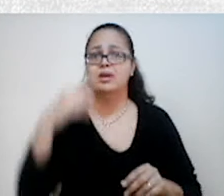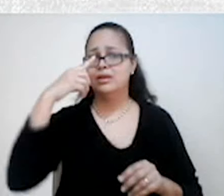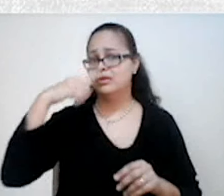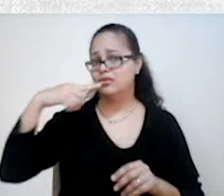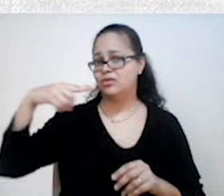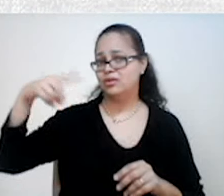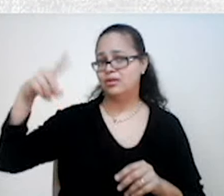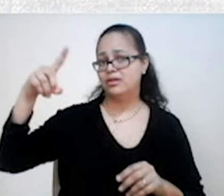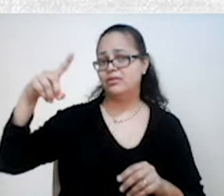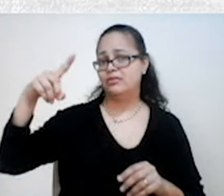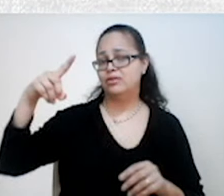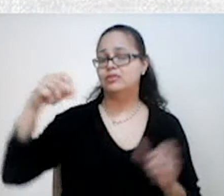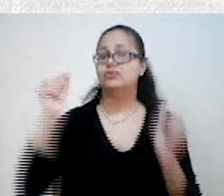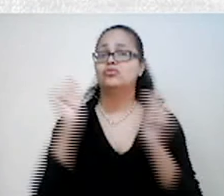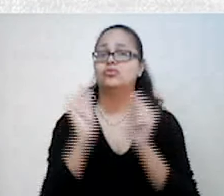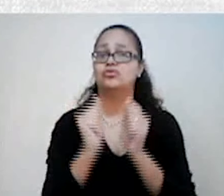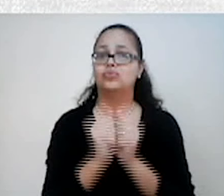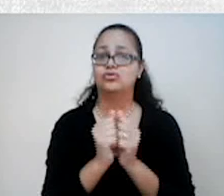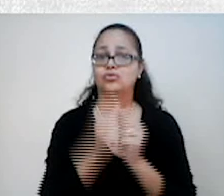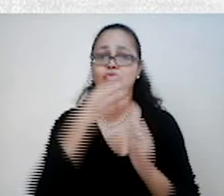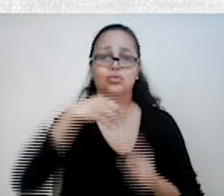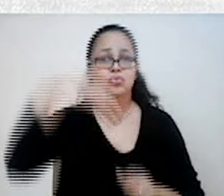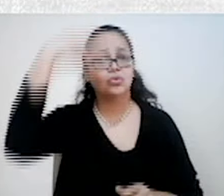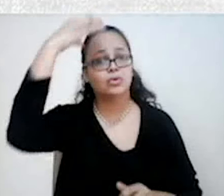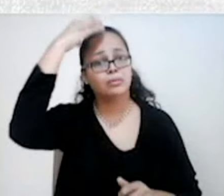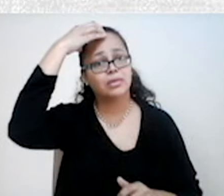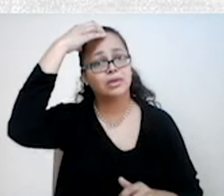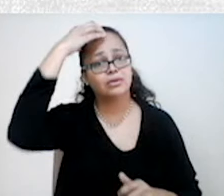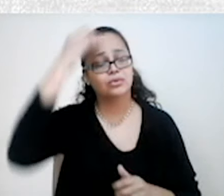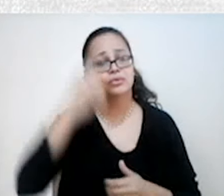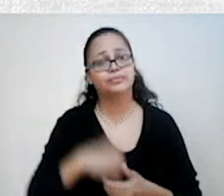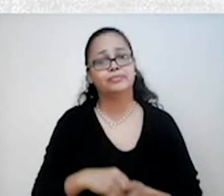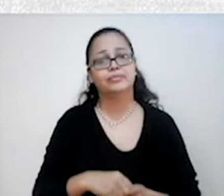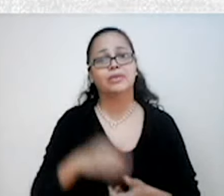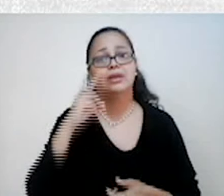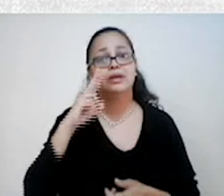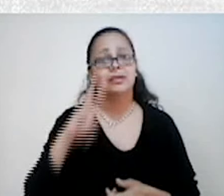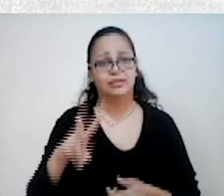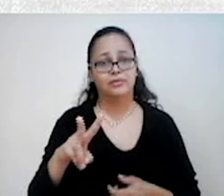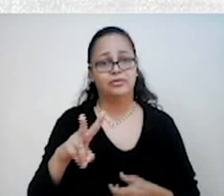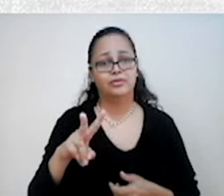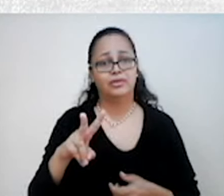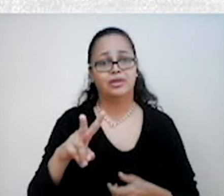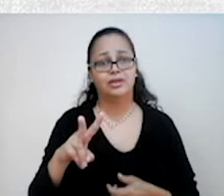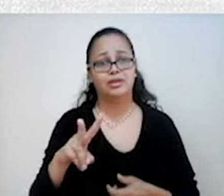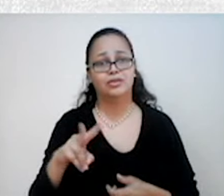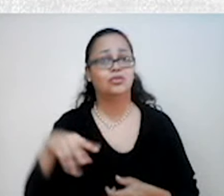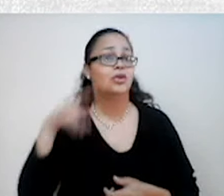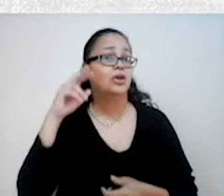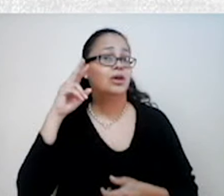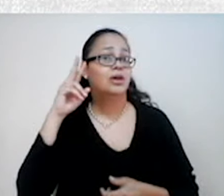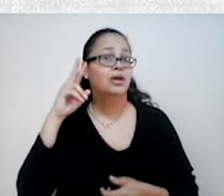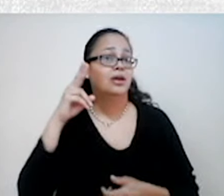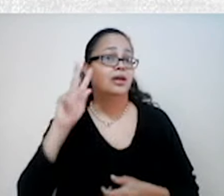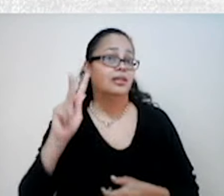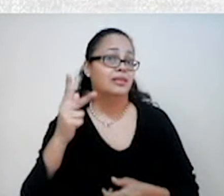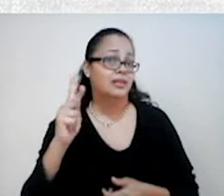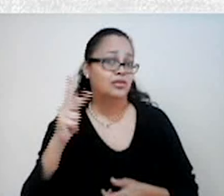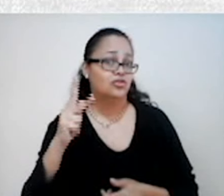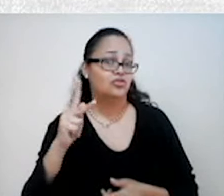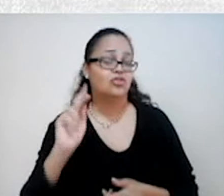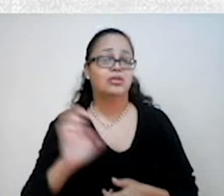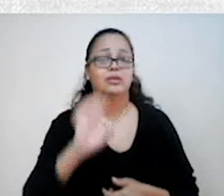elefantes em um encontro com o Imperador. A gente está vendo bastante sobre a história da Europa,